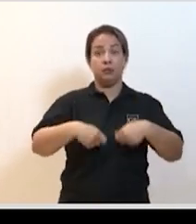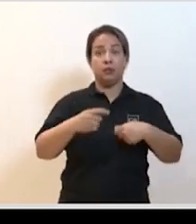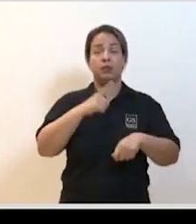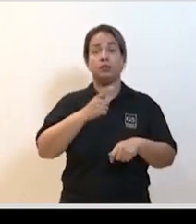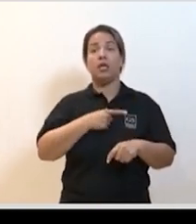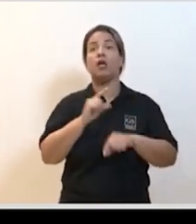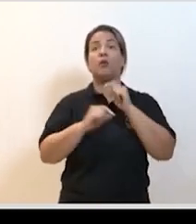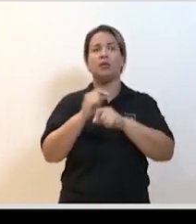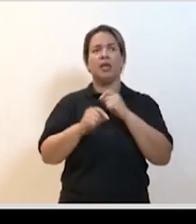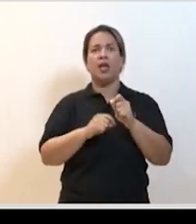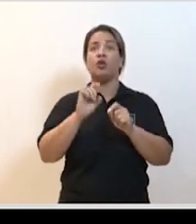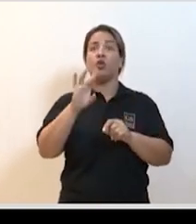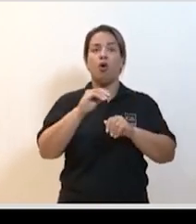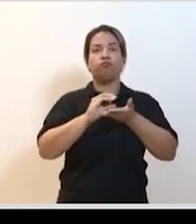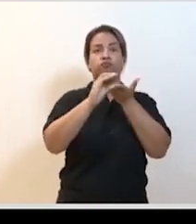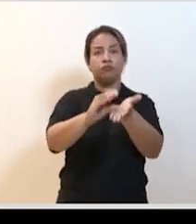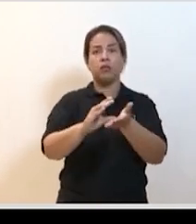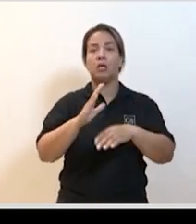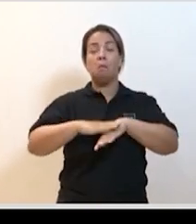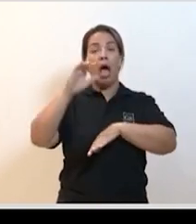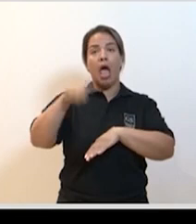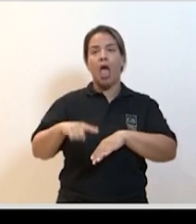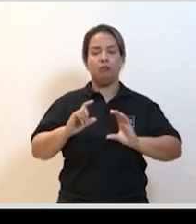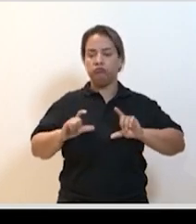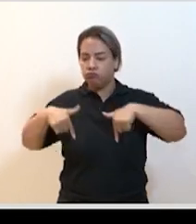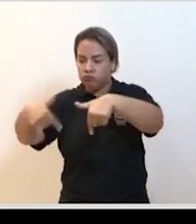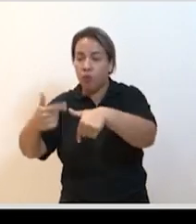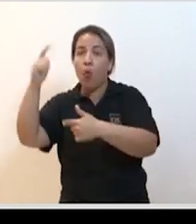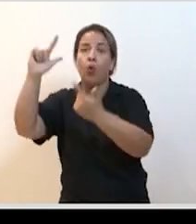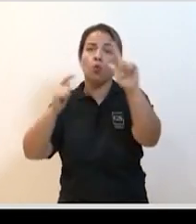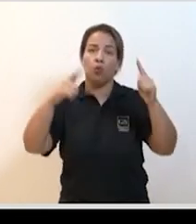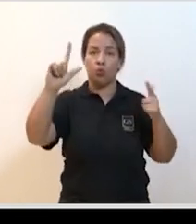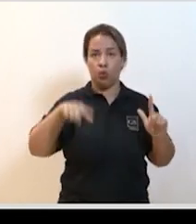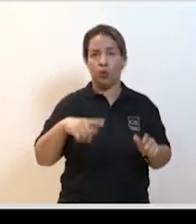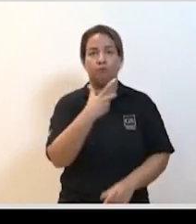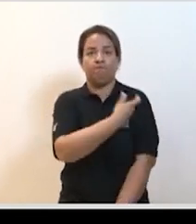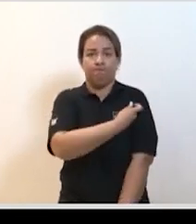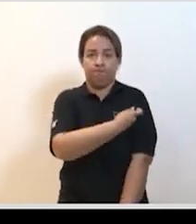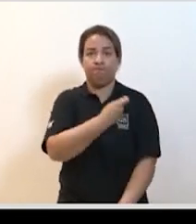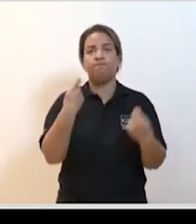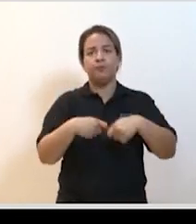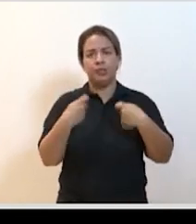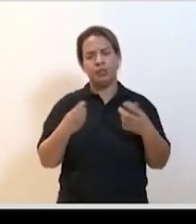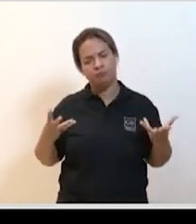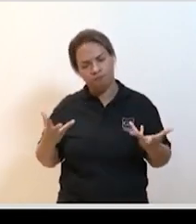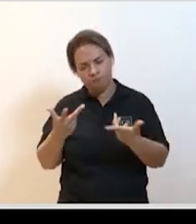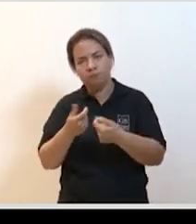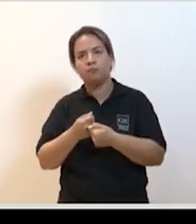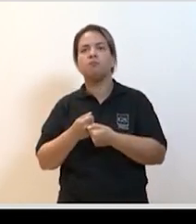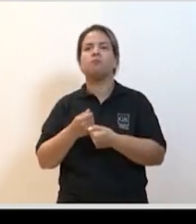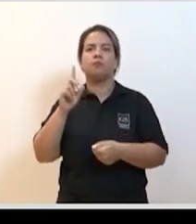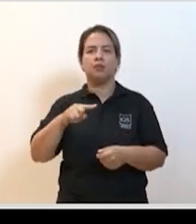a um gasto excessivo que poderia ser dedicado em outras coisas então a vacina tem que se mostrar segura e eficaz para ser